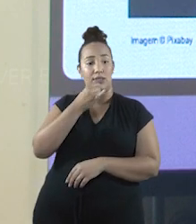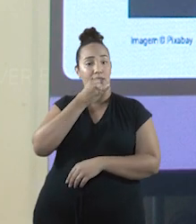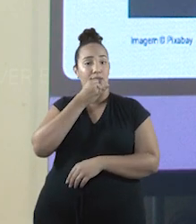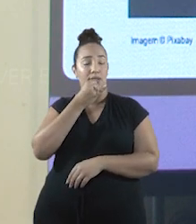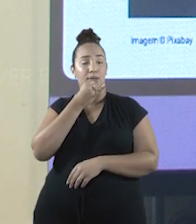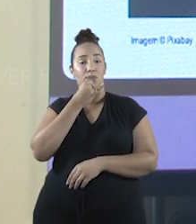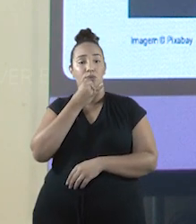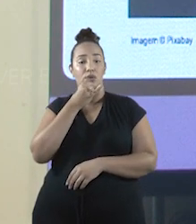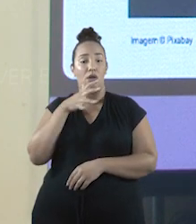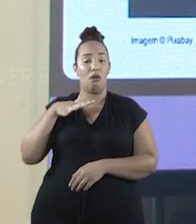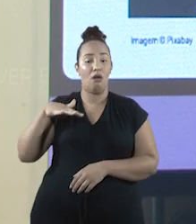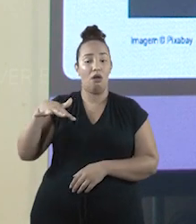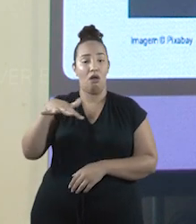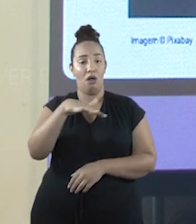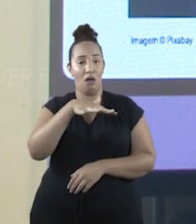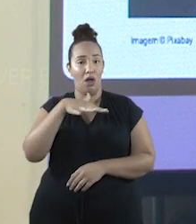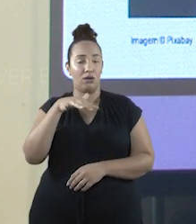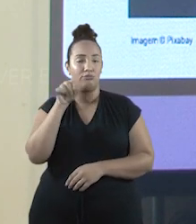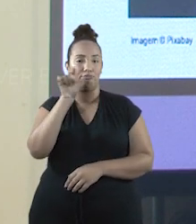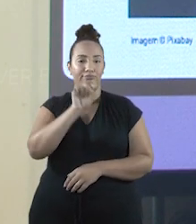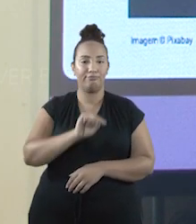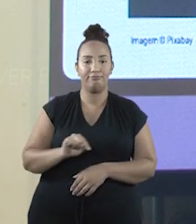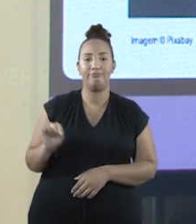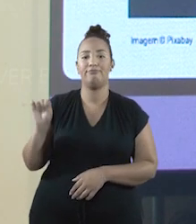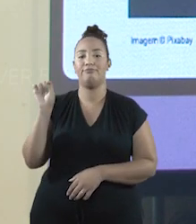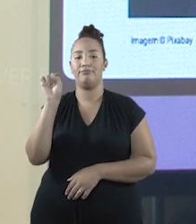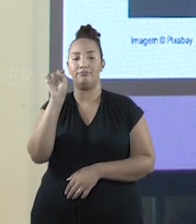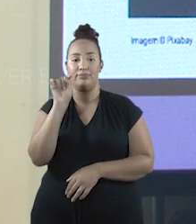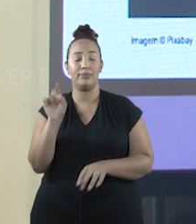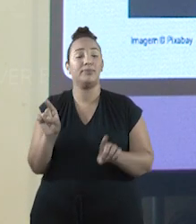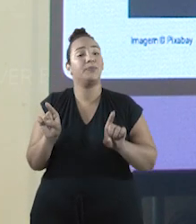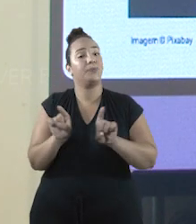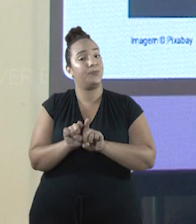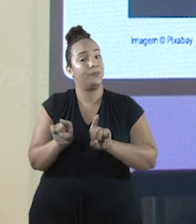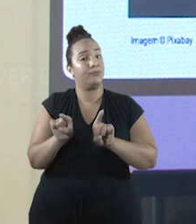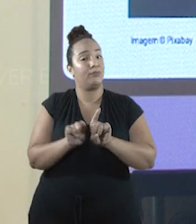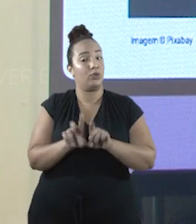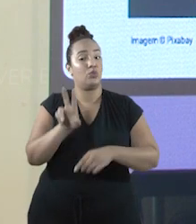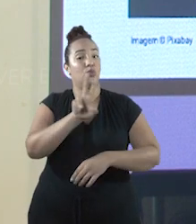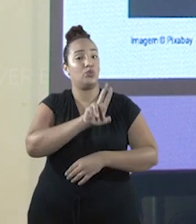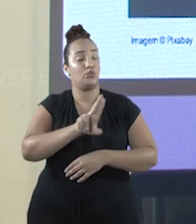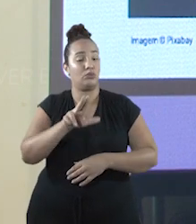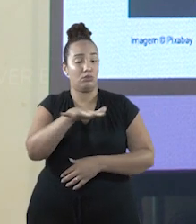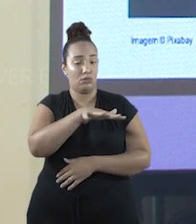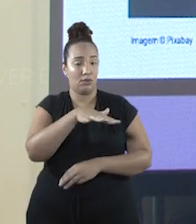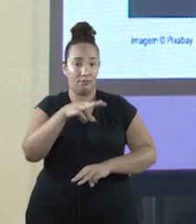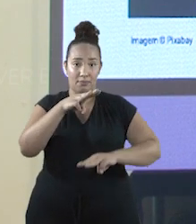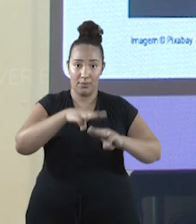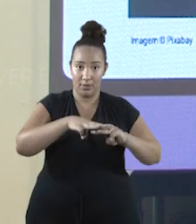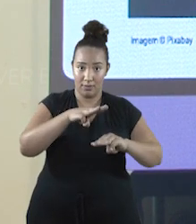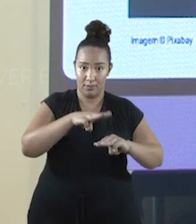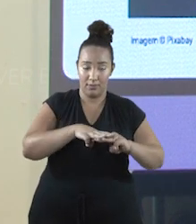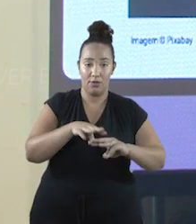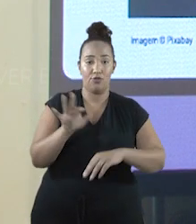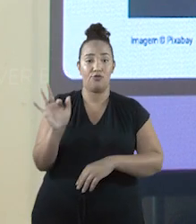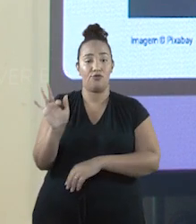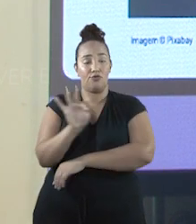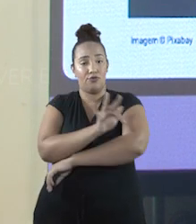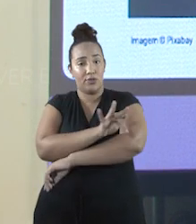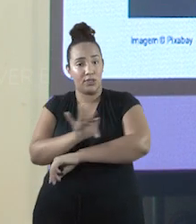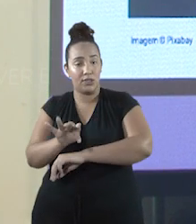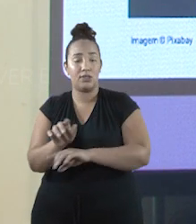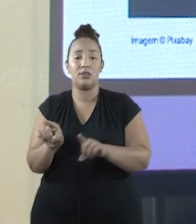tratamos de circunferências e círculos. E usado na matemática, na física e na